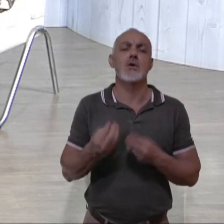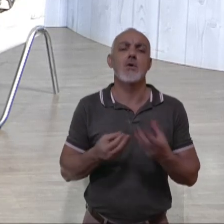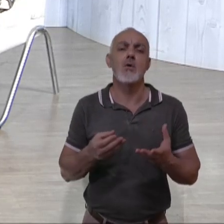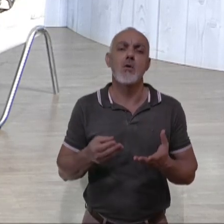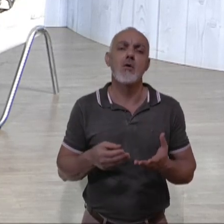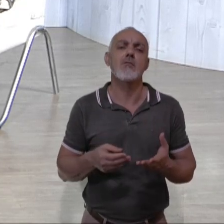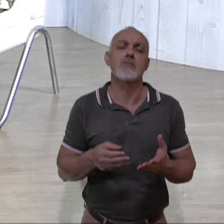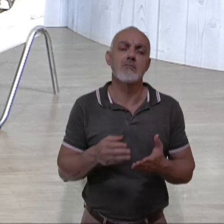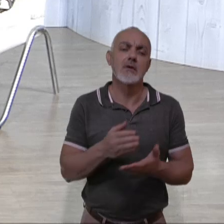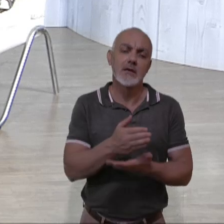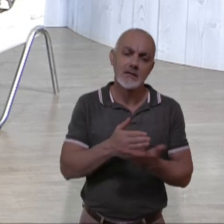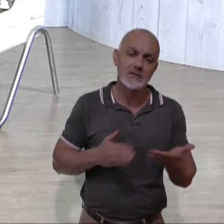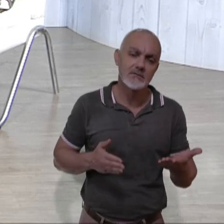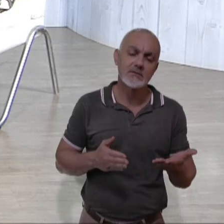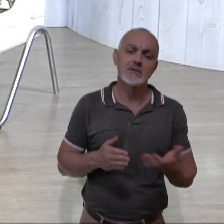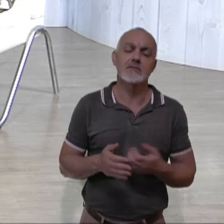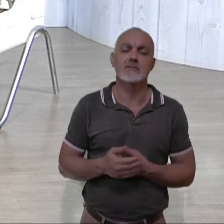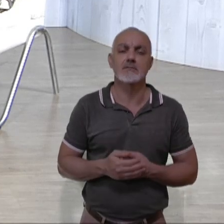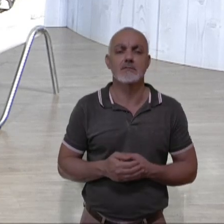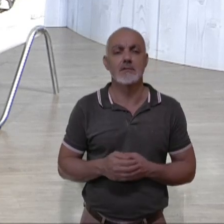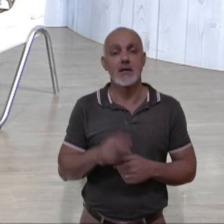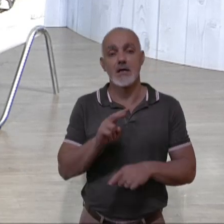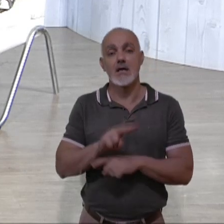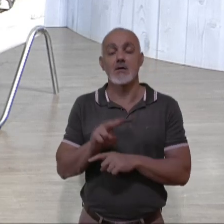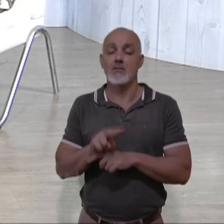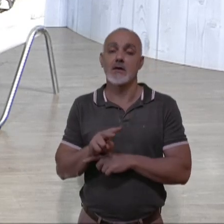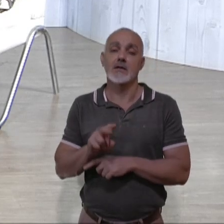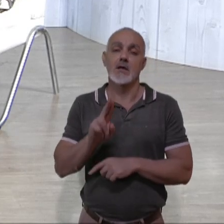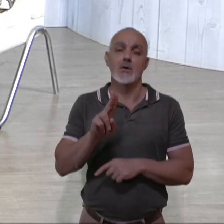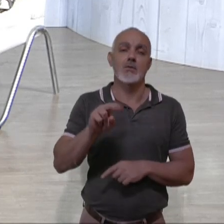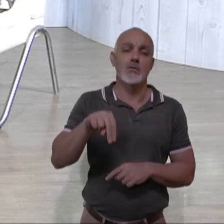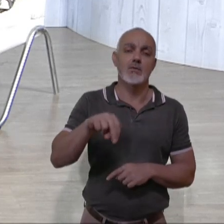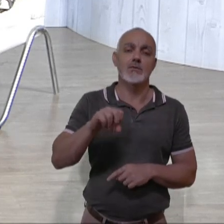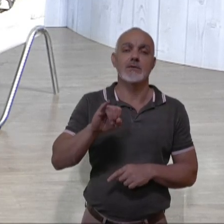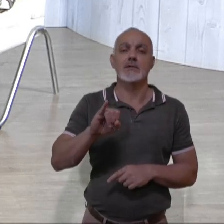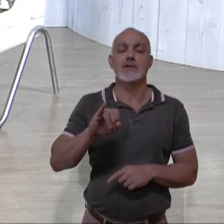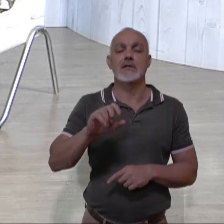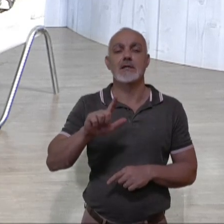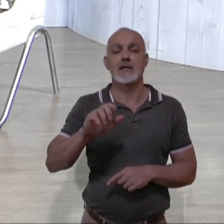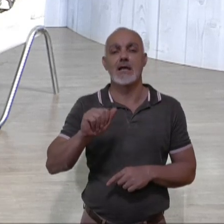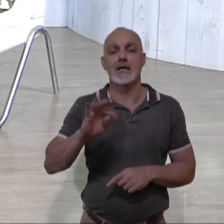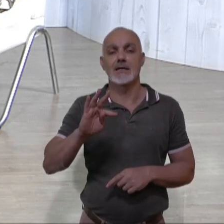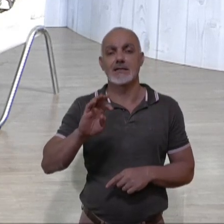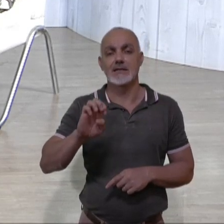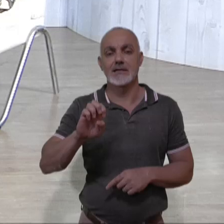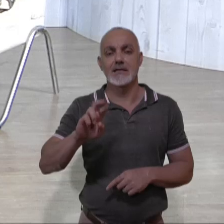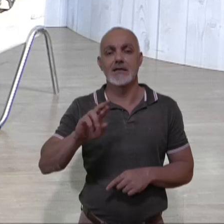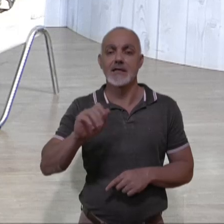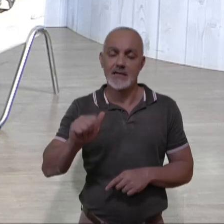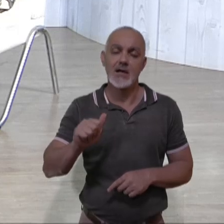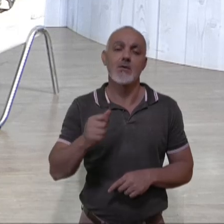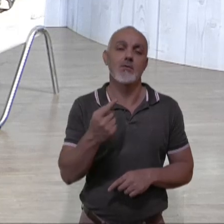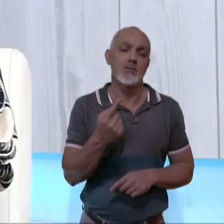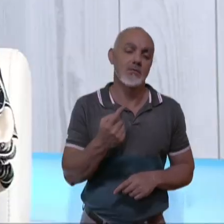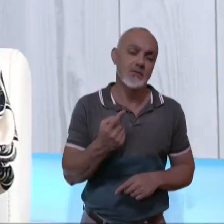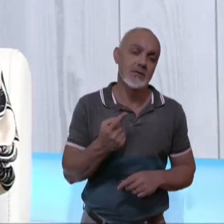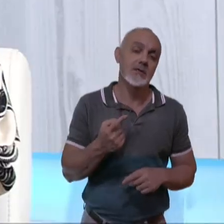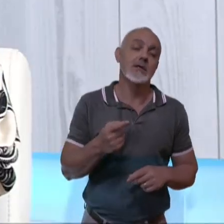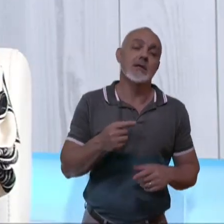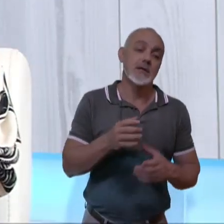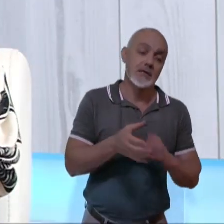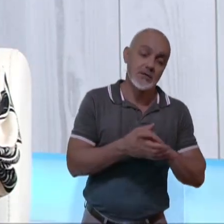feita essa divisão? A guarda era unilateral. No ato do divórcio ou da